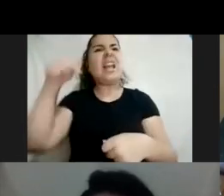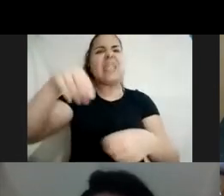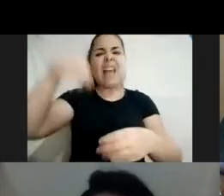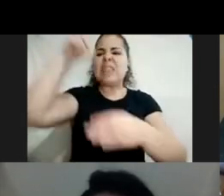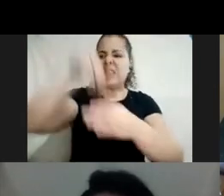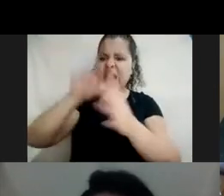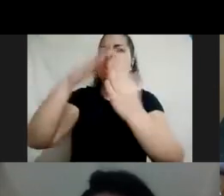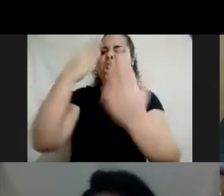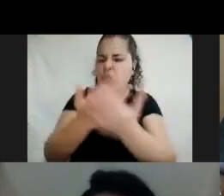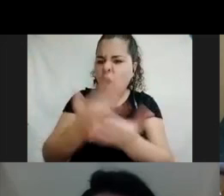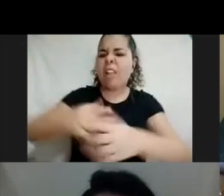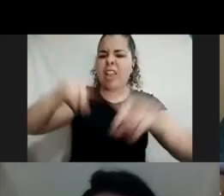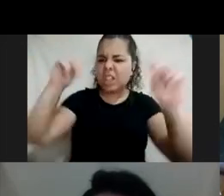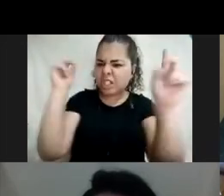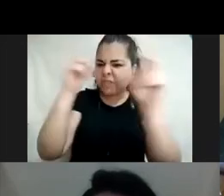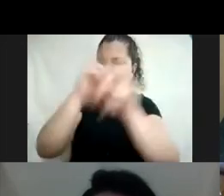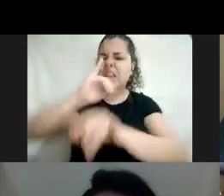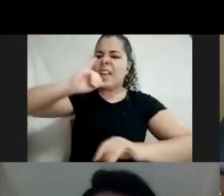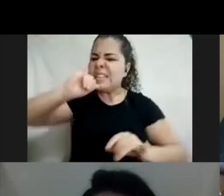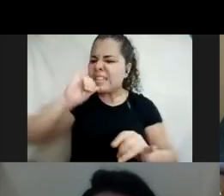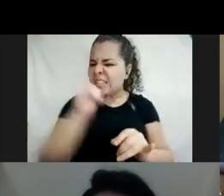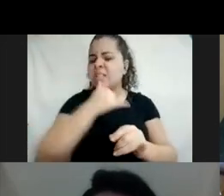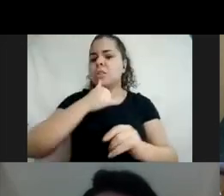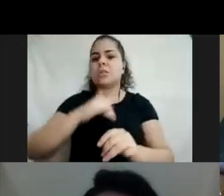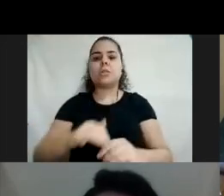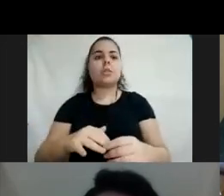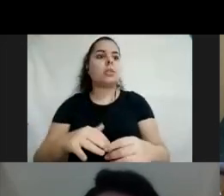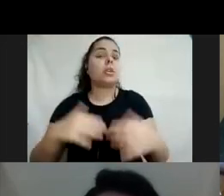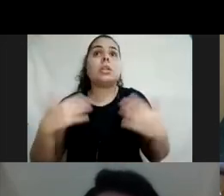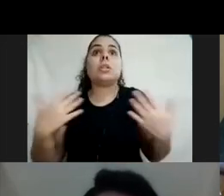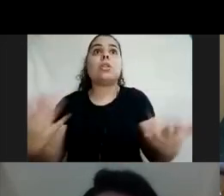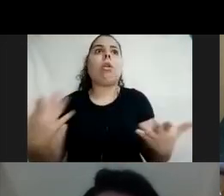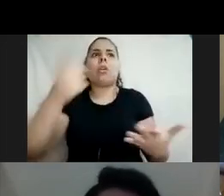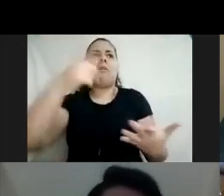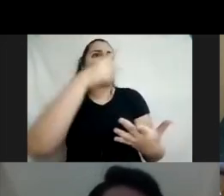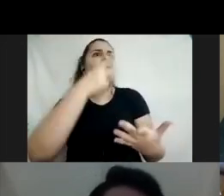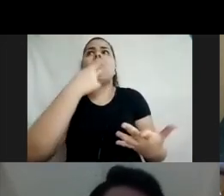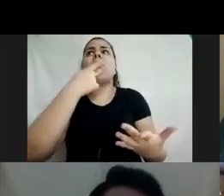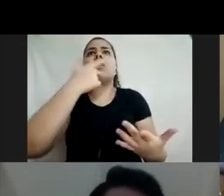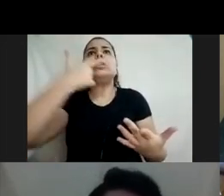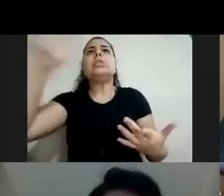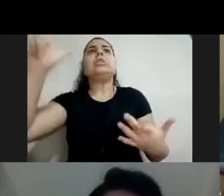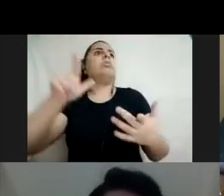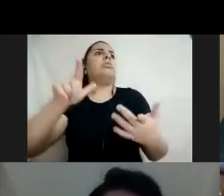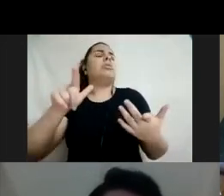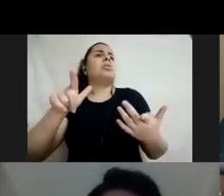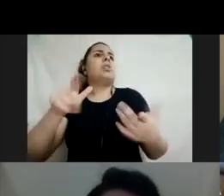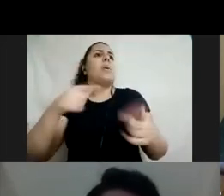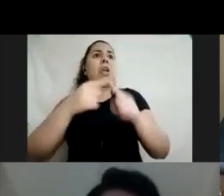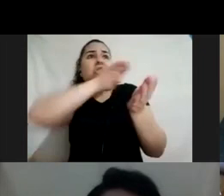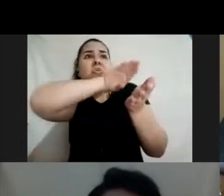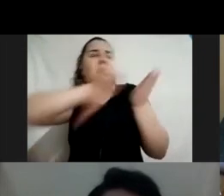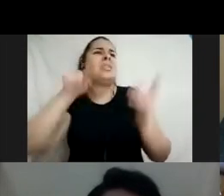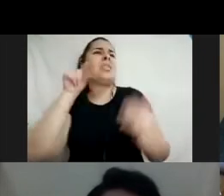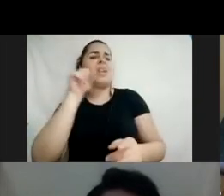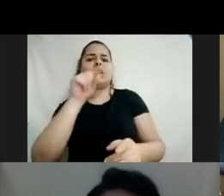difícil, inclusão é triste, inclusão... E eu falava assim, gente, vocês estão falando de outra coisa, né? Porque exclusão é tudo isso que você está falando. E aí